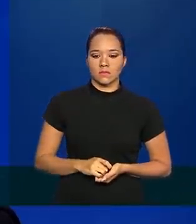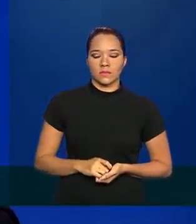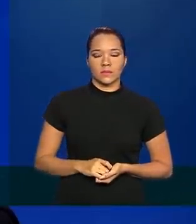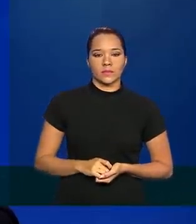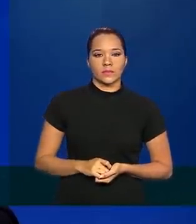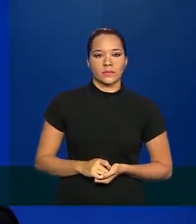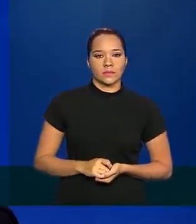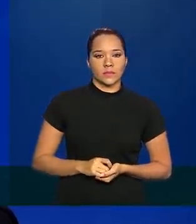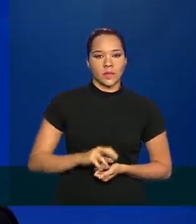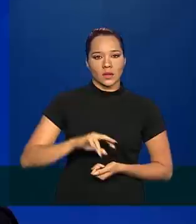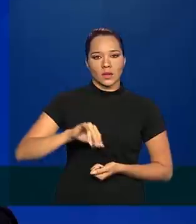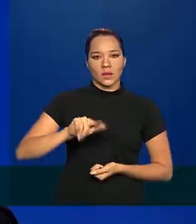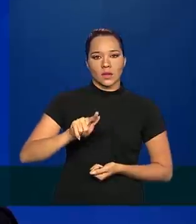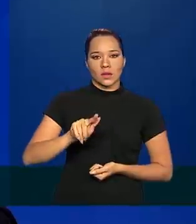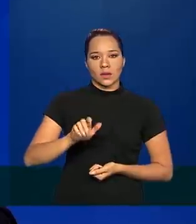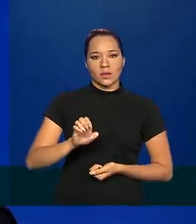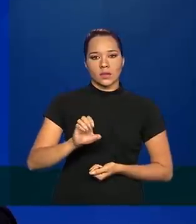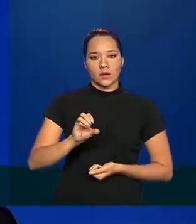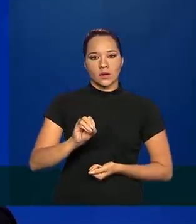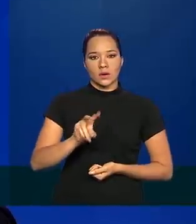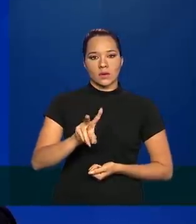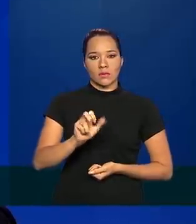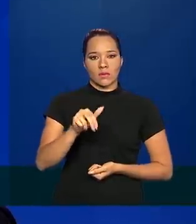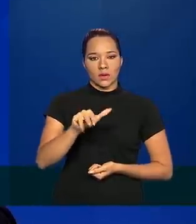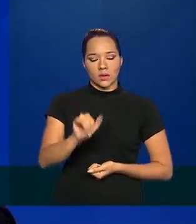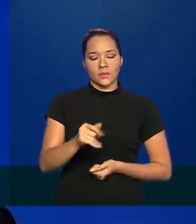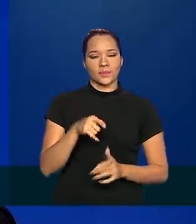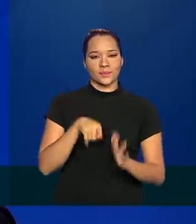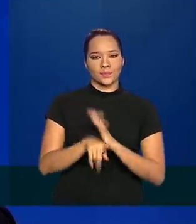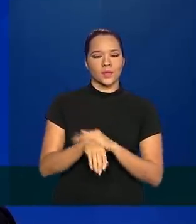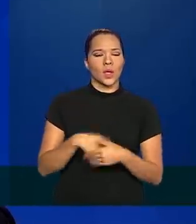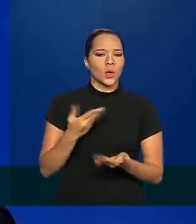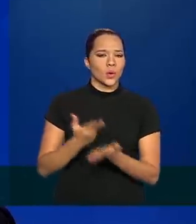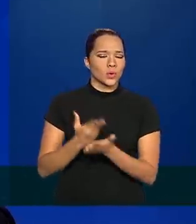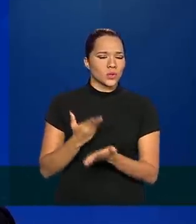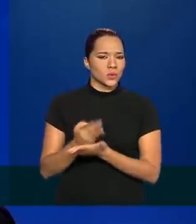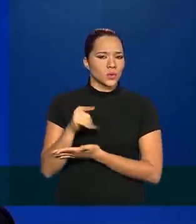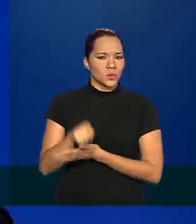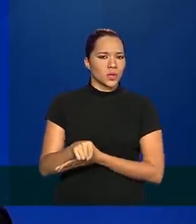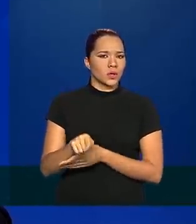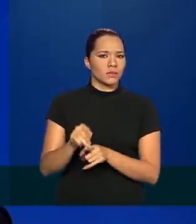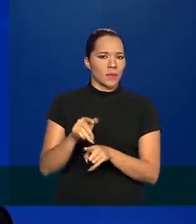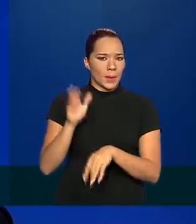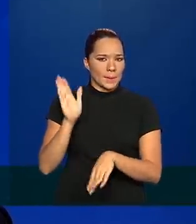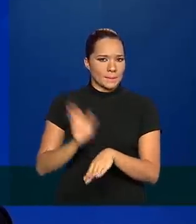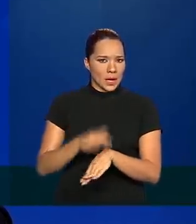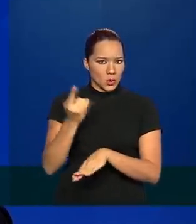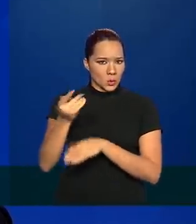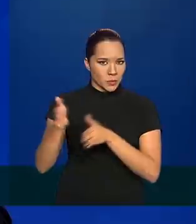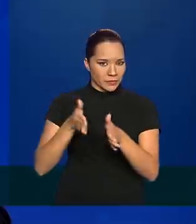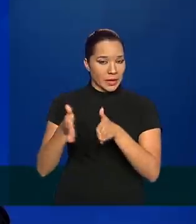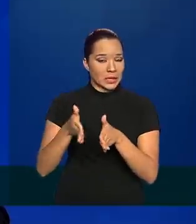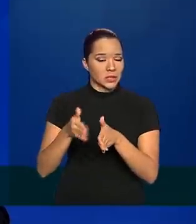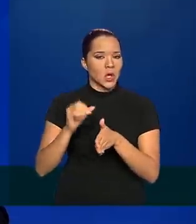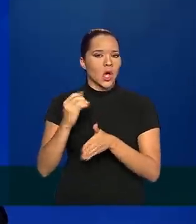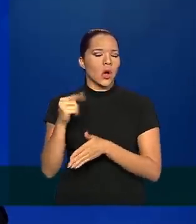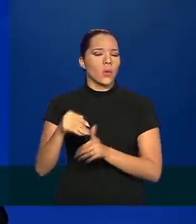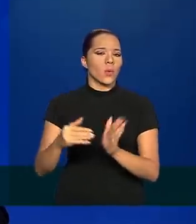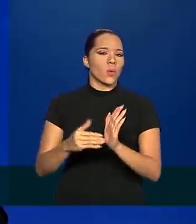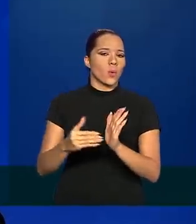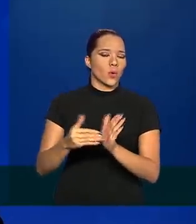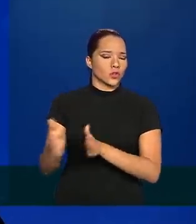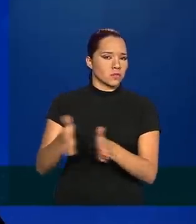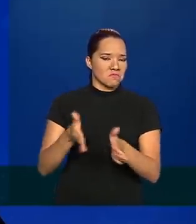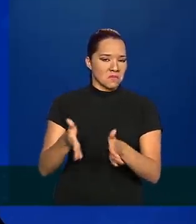Giovanna Galvani, da Carta Capital, pergunta, o estudo conduzido para a UFPEL terá mais uma fase ou esta foi a última